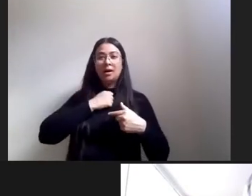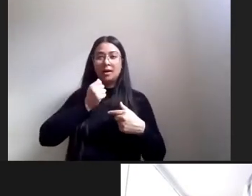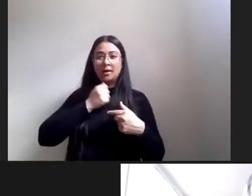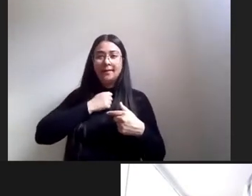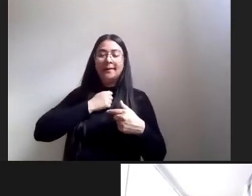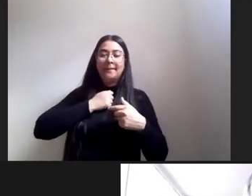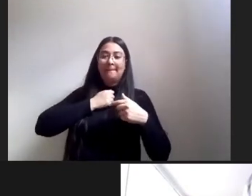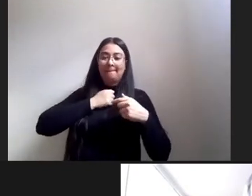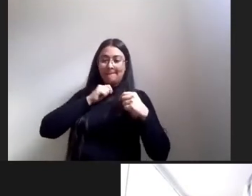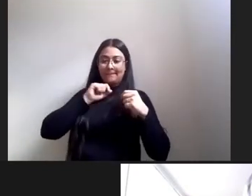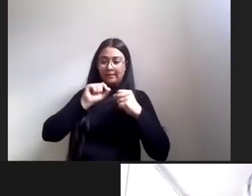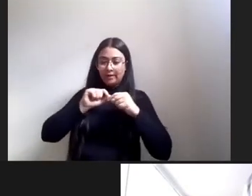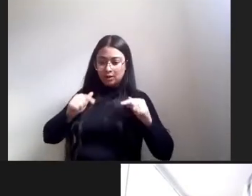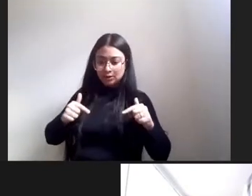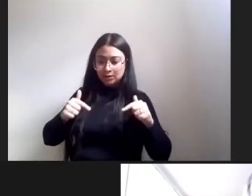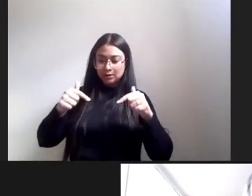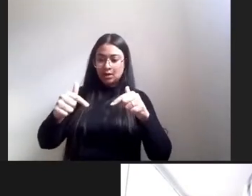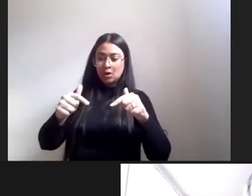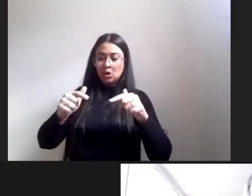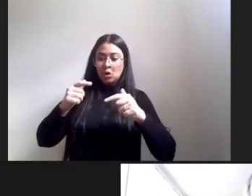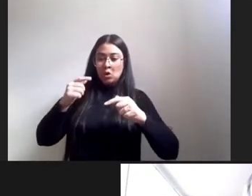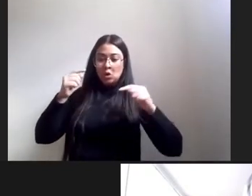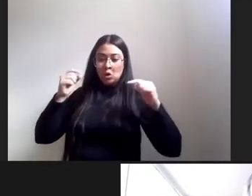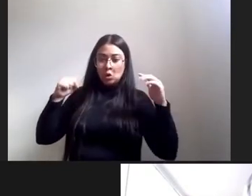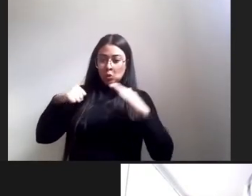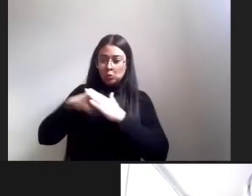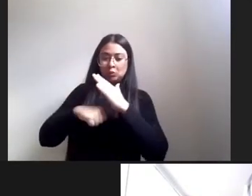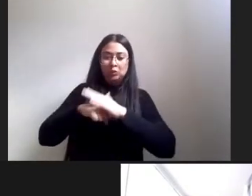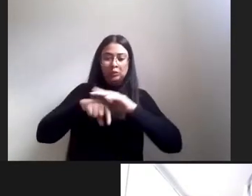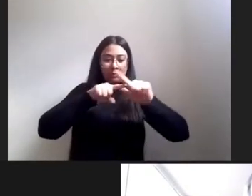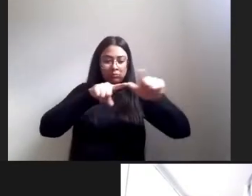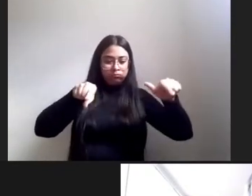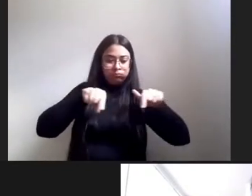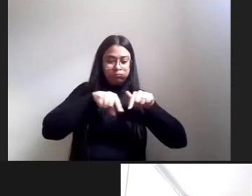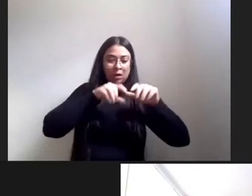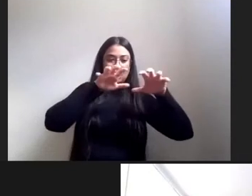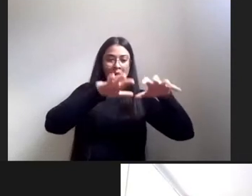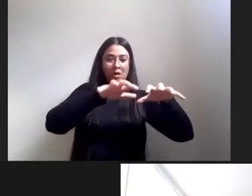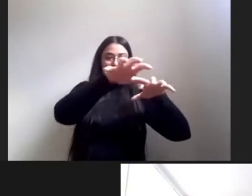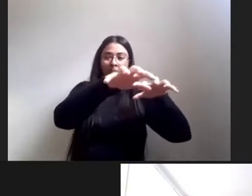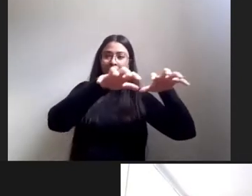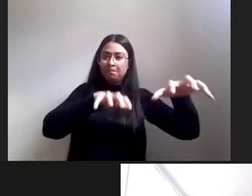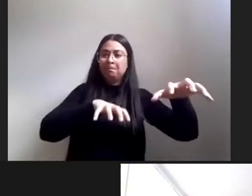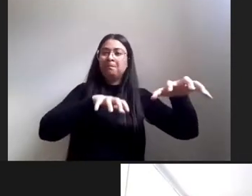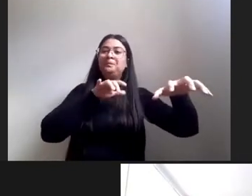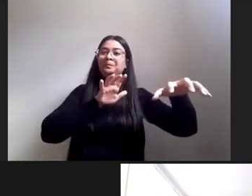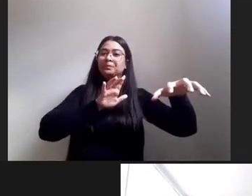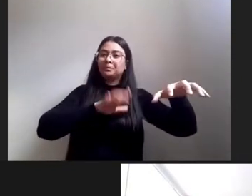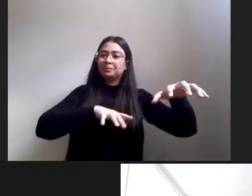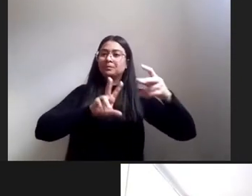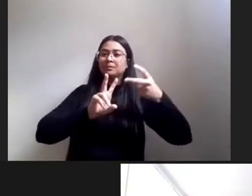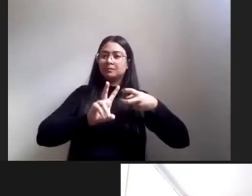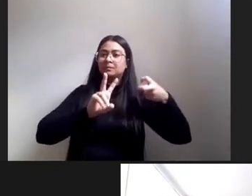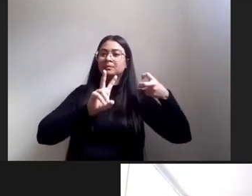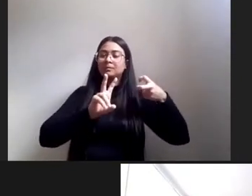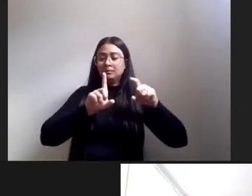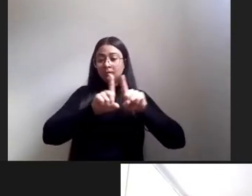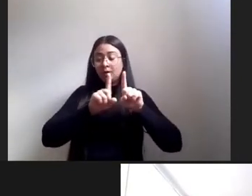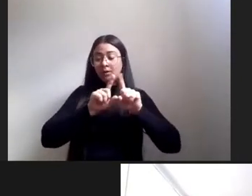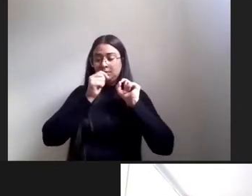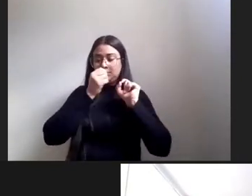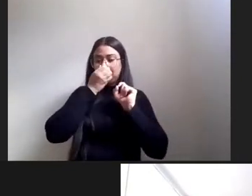a luta pela demarcação dos territórios né e a legitimidade da da busca